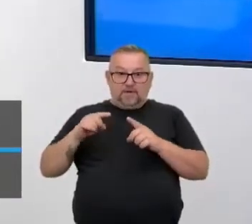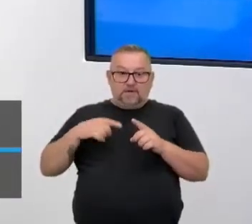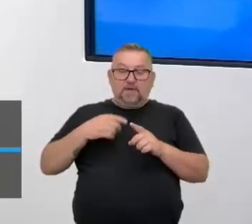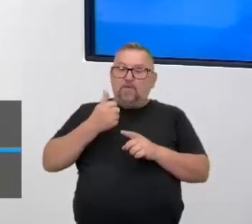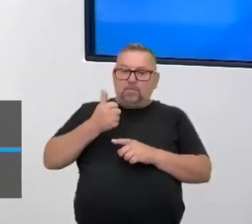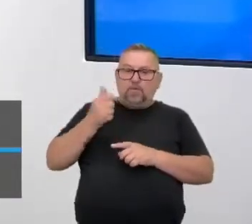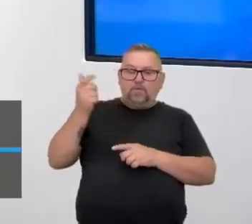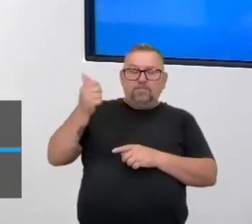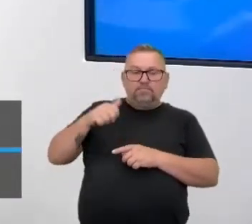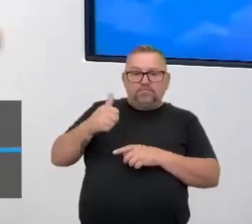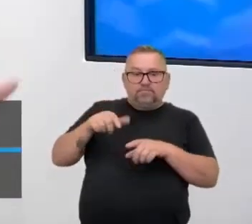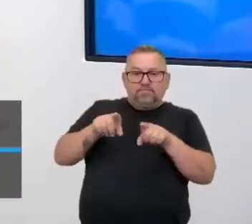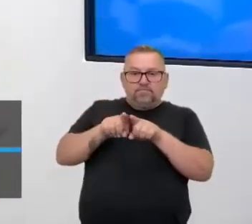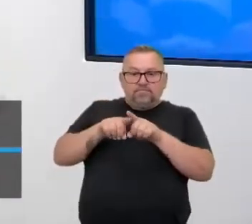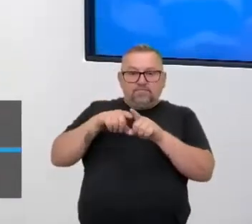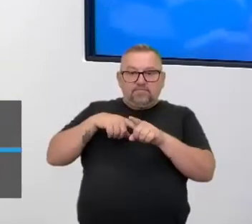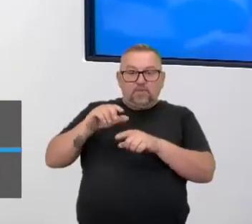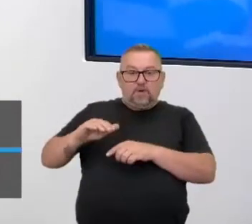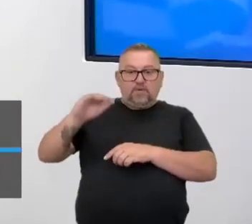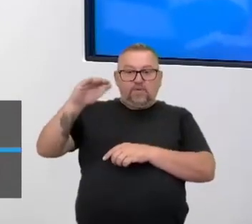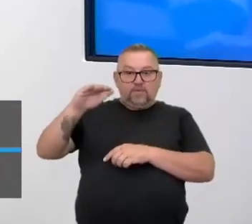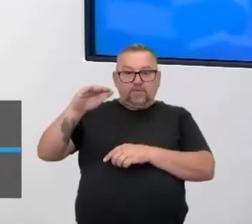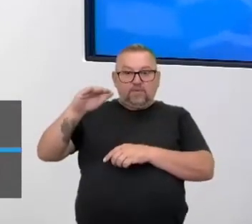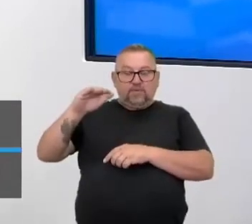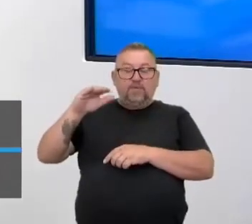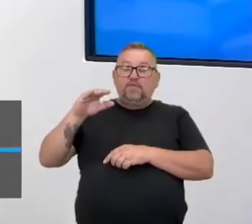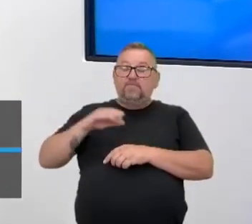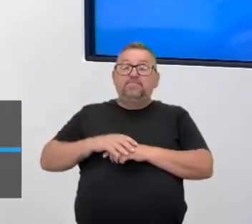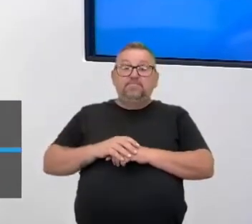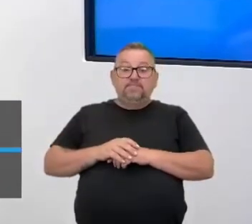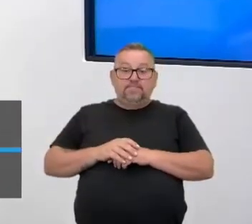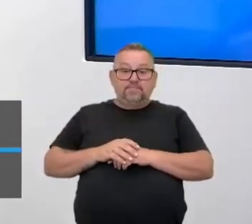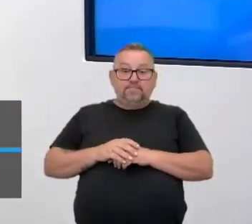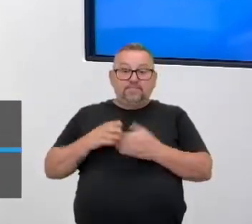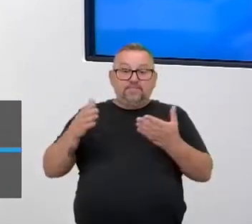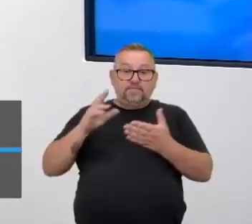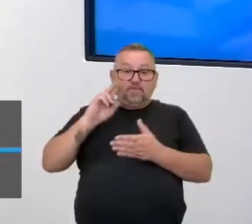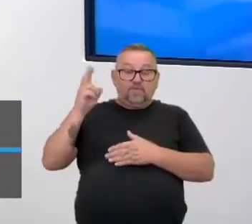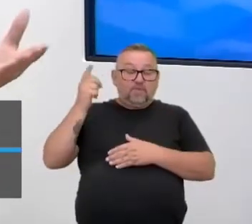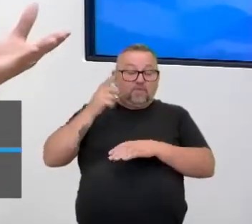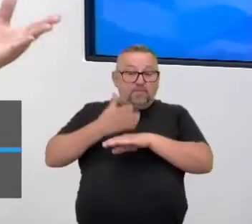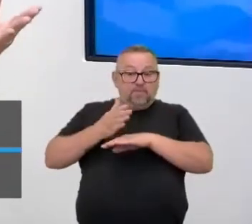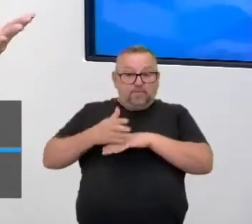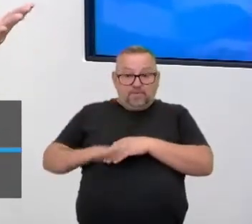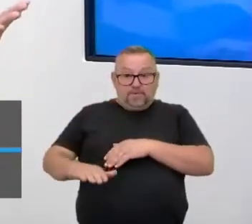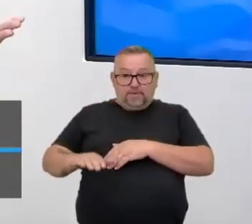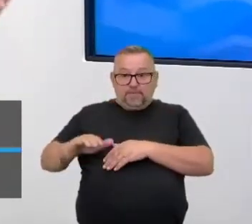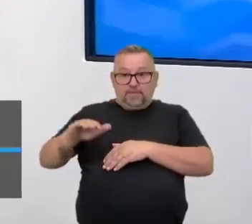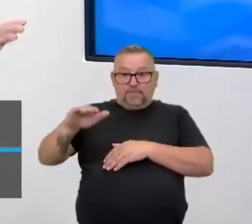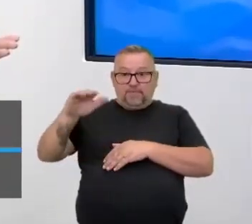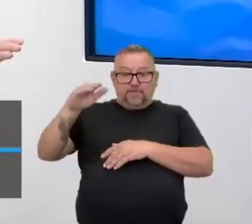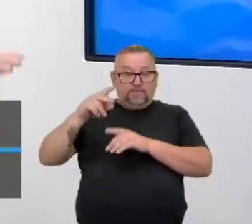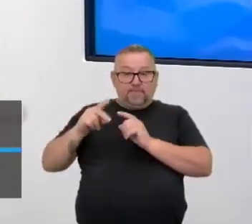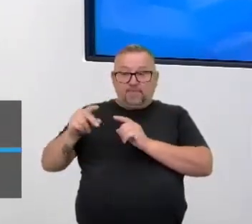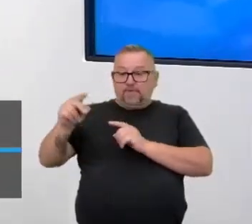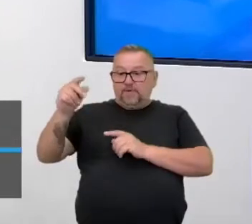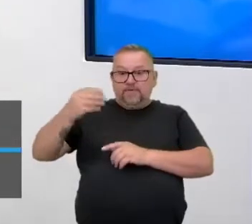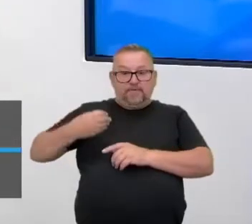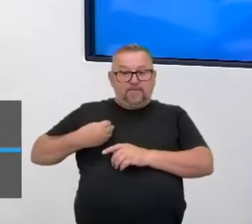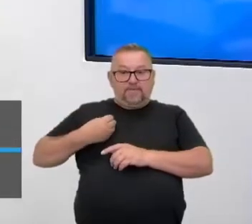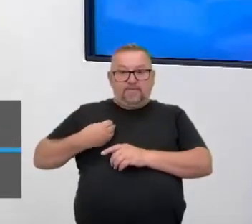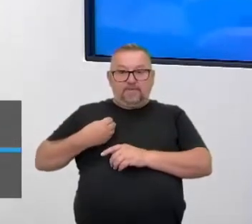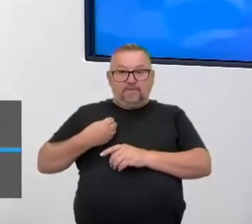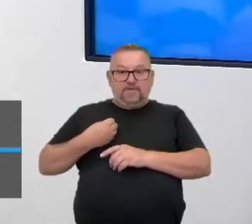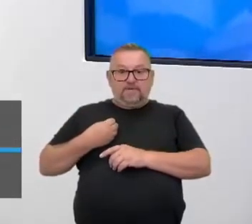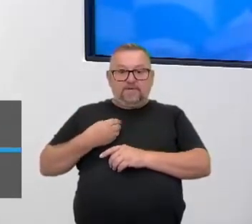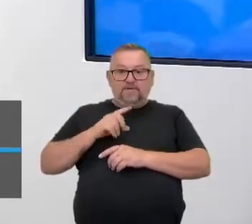esporte e que você seja um adulto ativo é enorme. Agora, se você é sedentado desde criança, isso pode perpetuar na sua vida inteira. Que